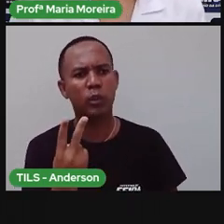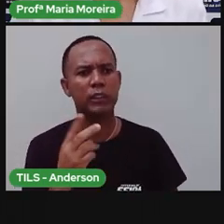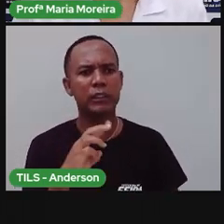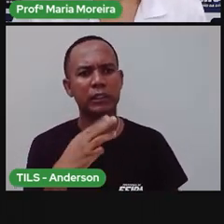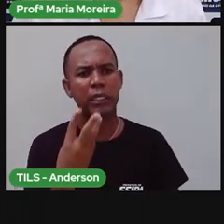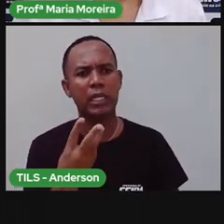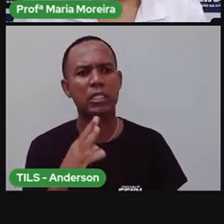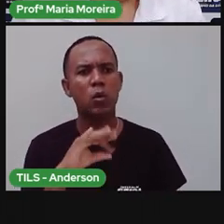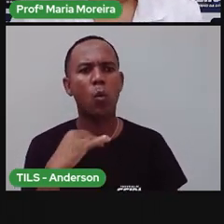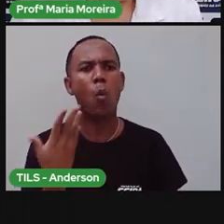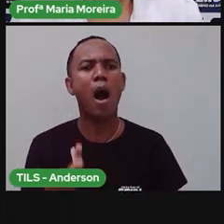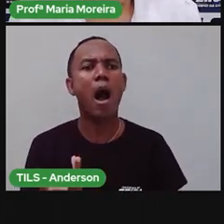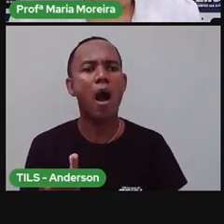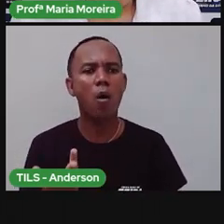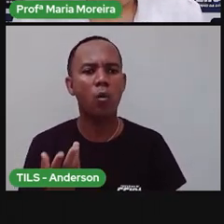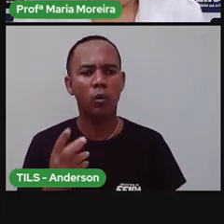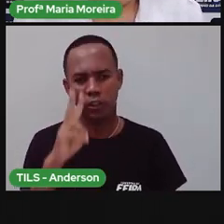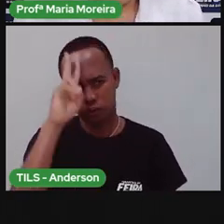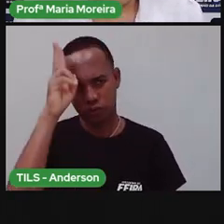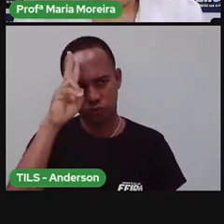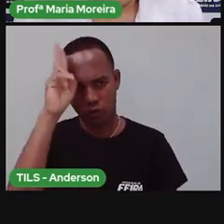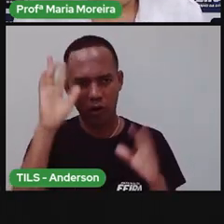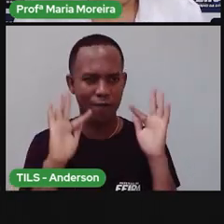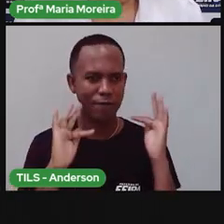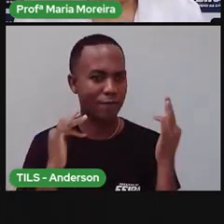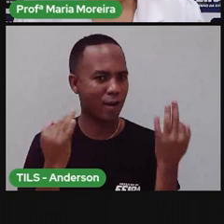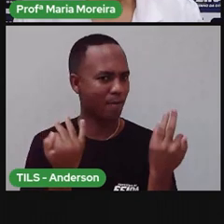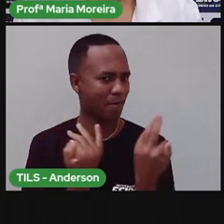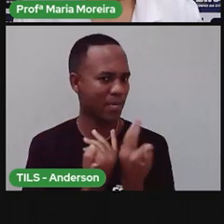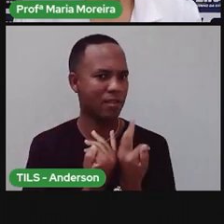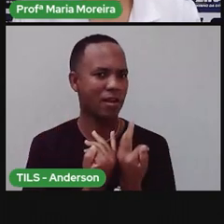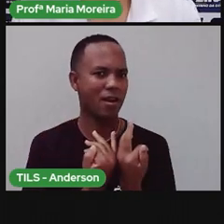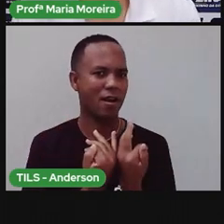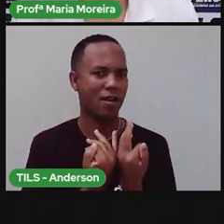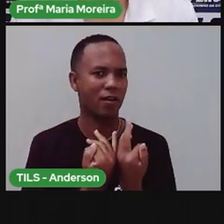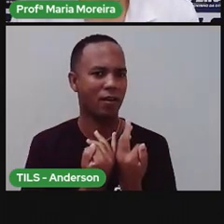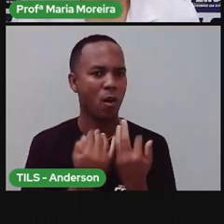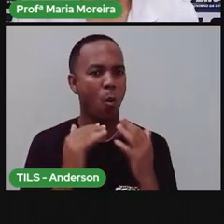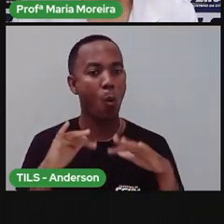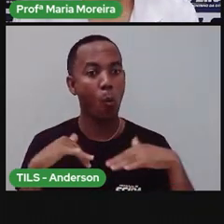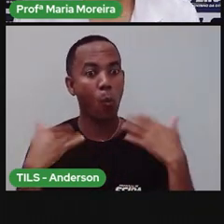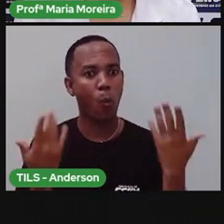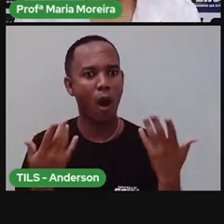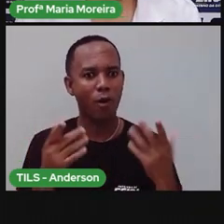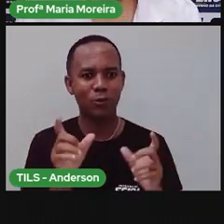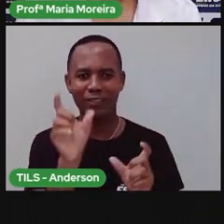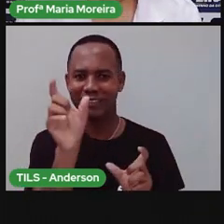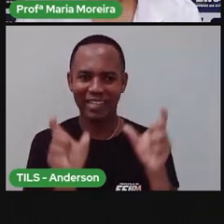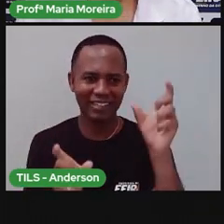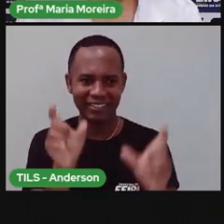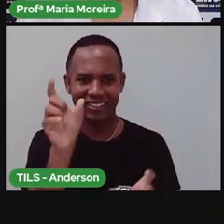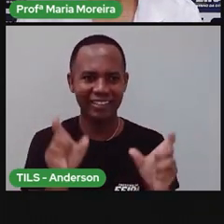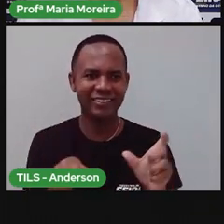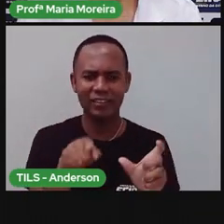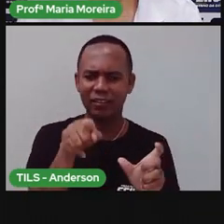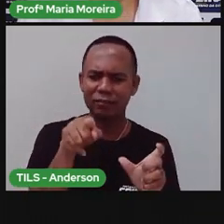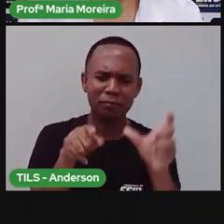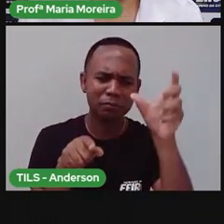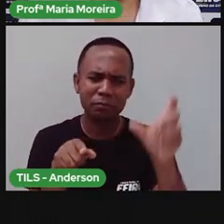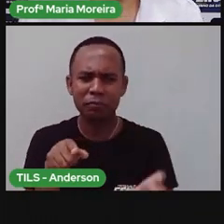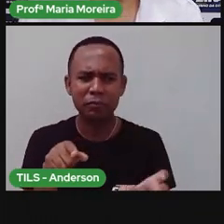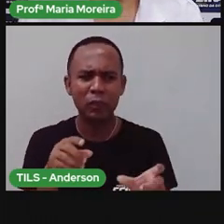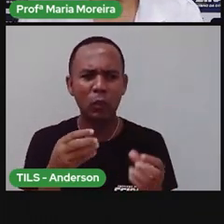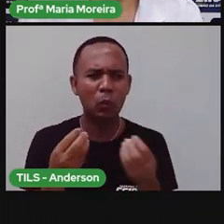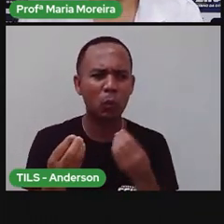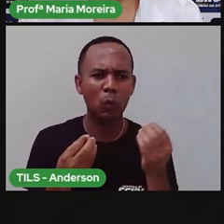Qual é a sua história? Qual a história da sua família? Tá? Quais as suas características? Então, se a Pro fosse